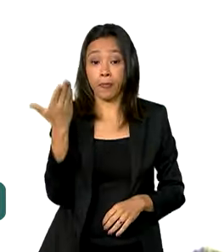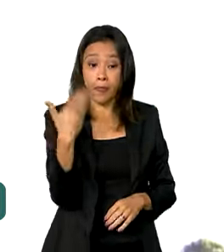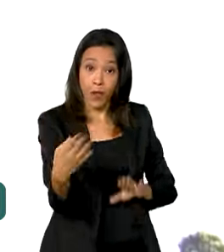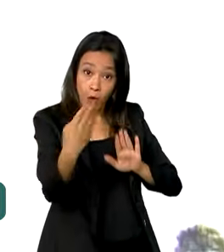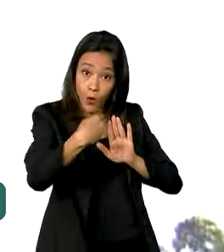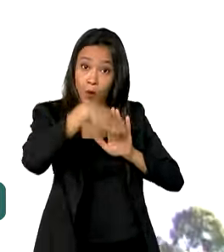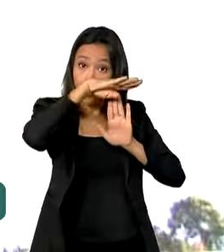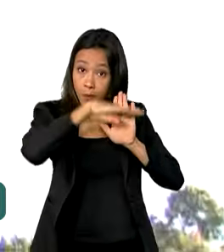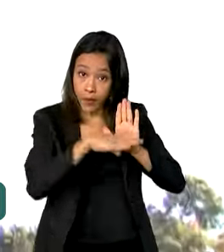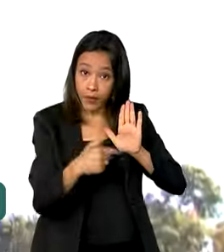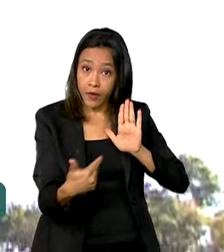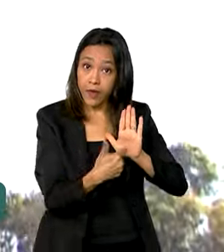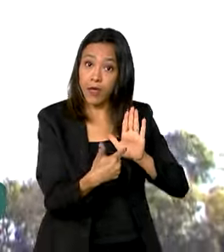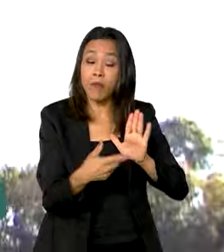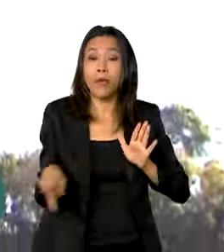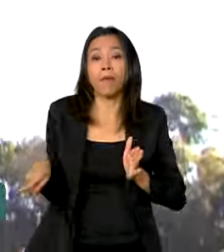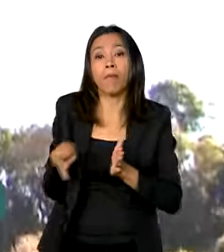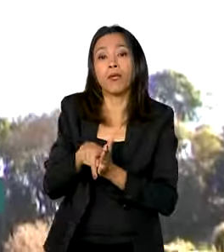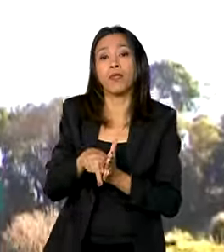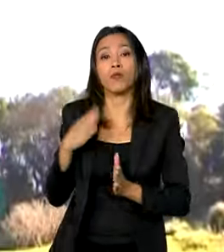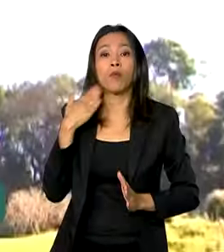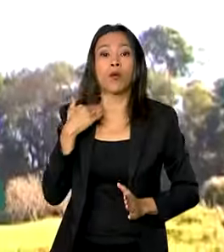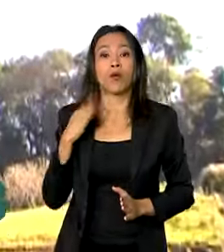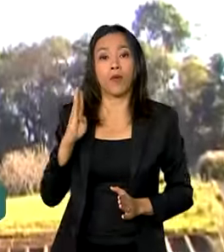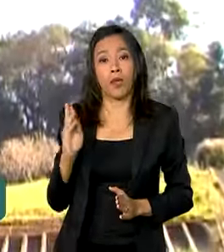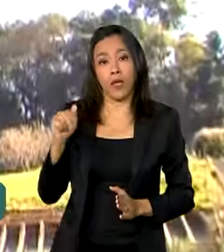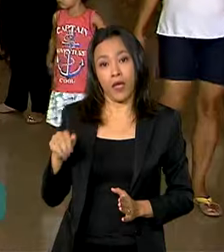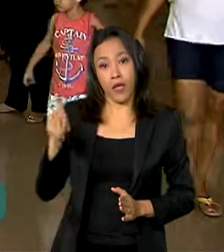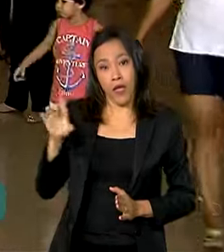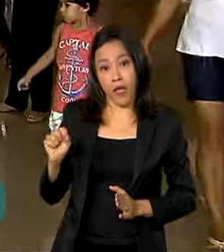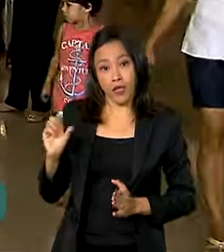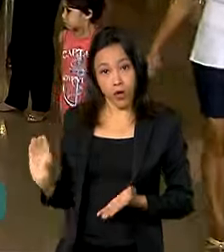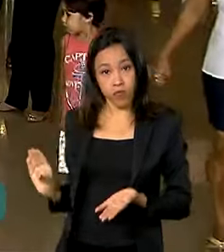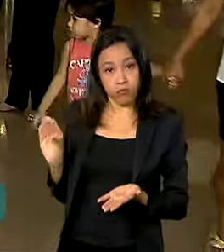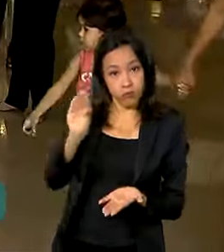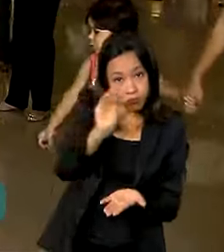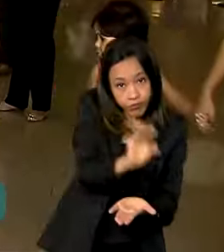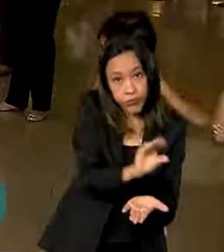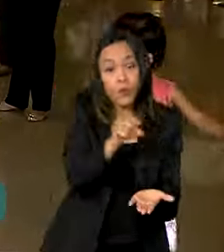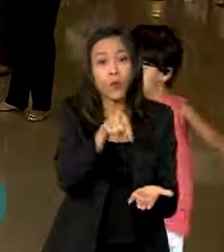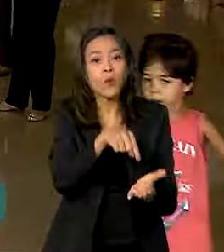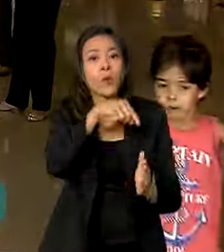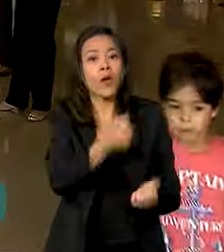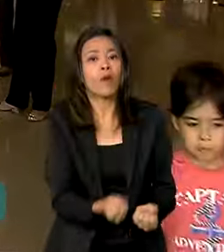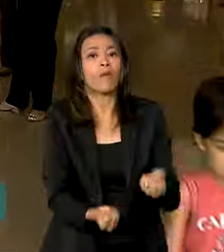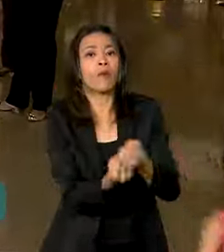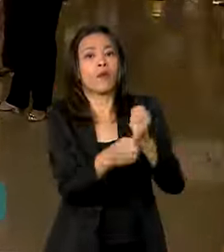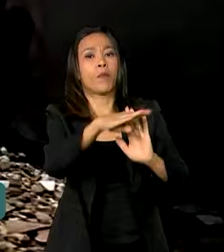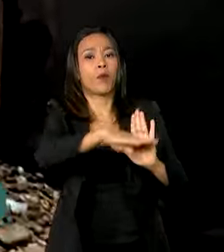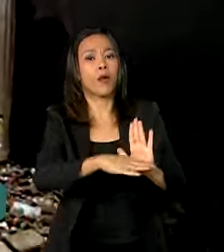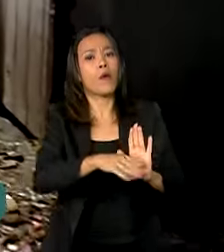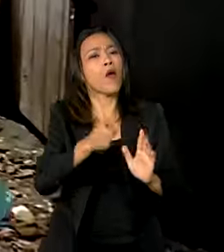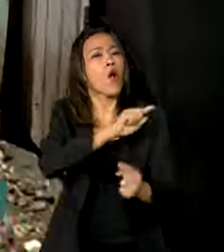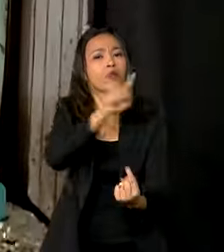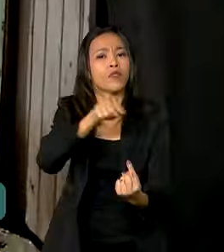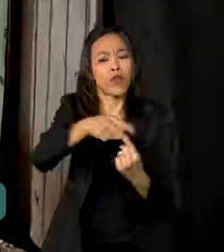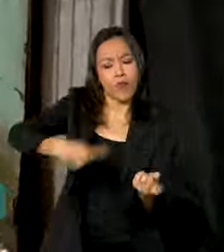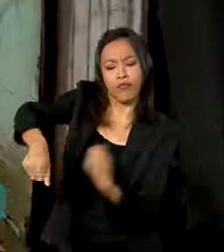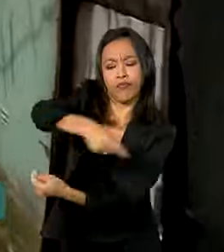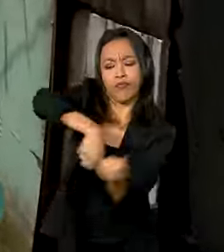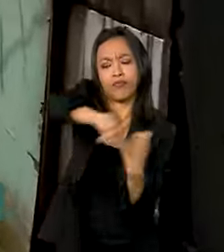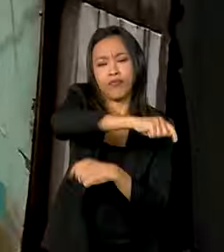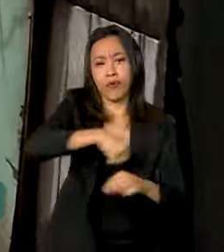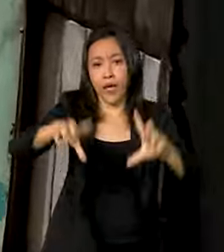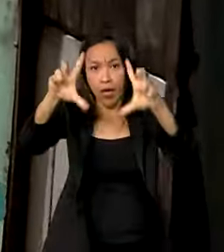Investe Impacto, do BNDES, financia iniciativas com a perspectiva de movimentar a economia, reduzir as